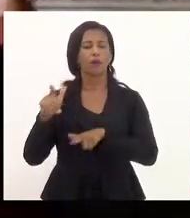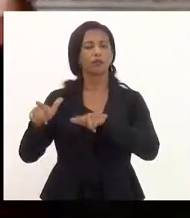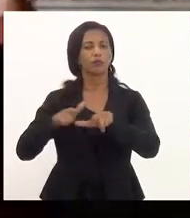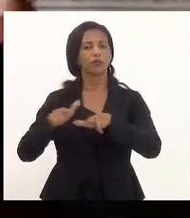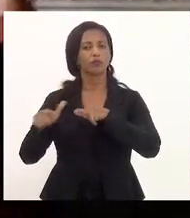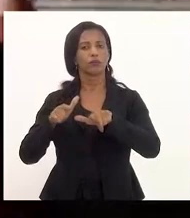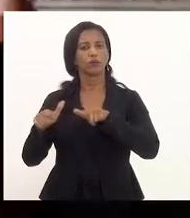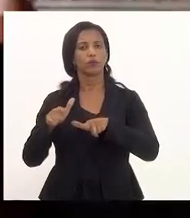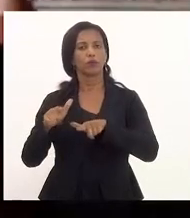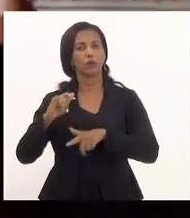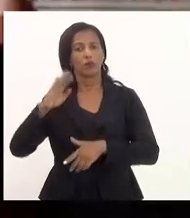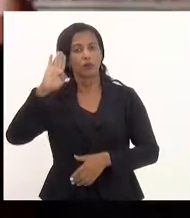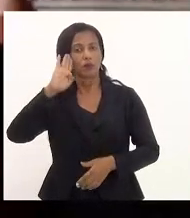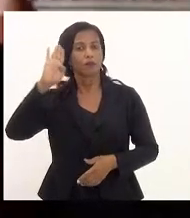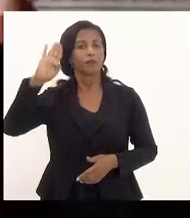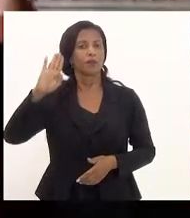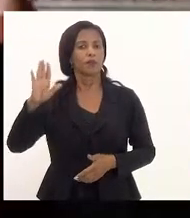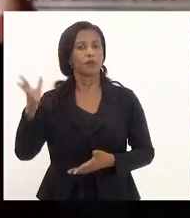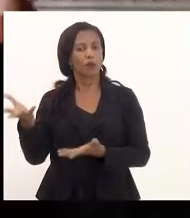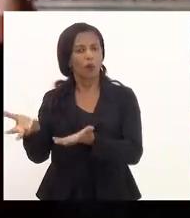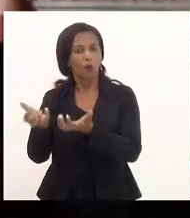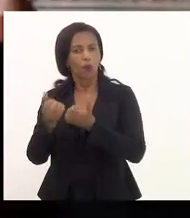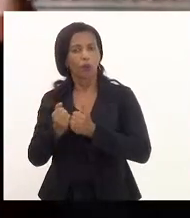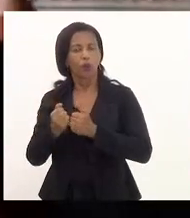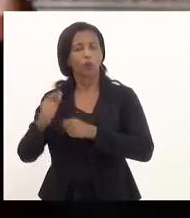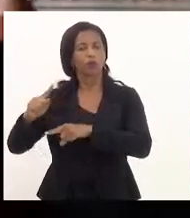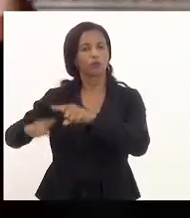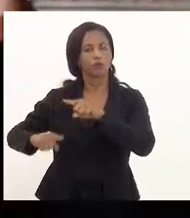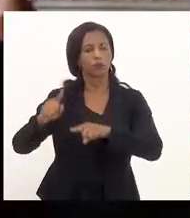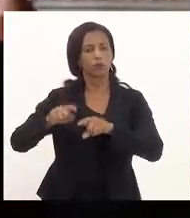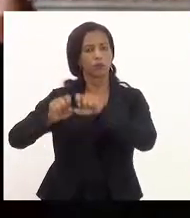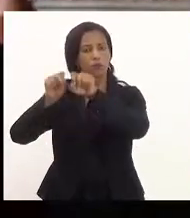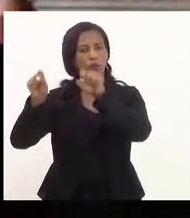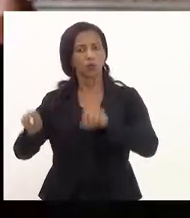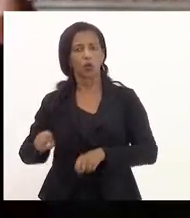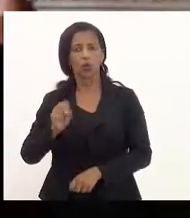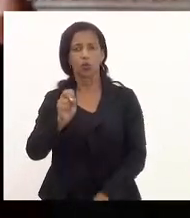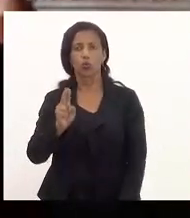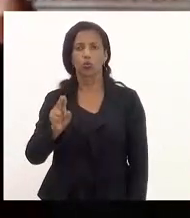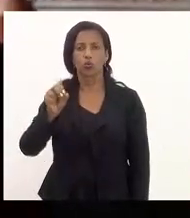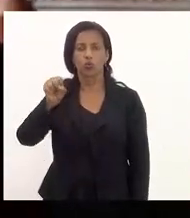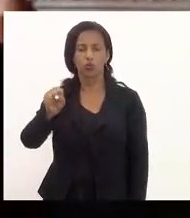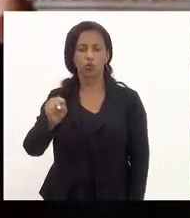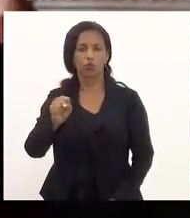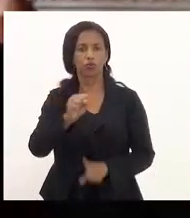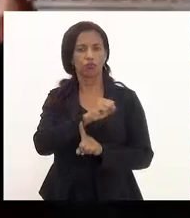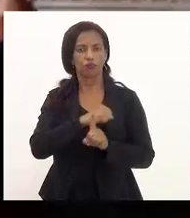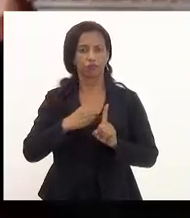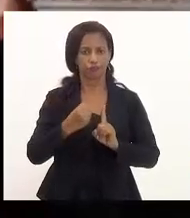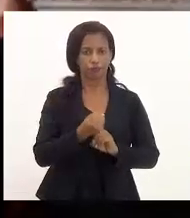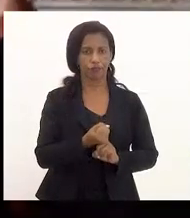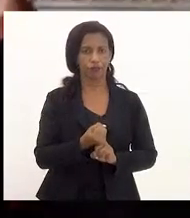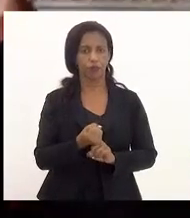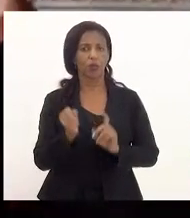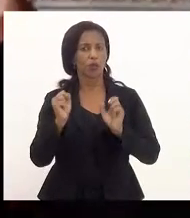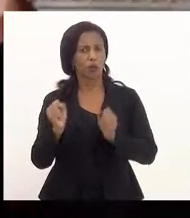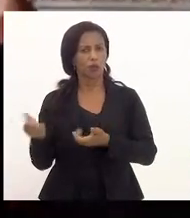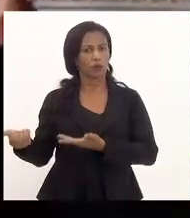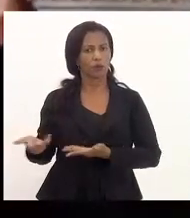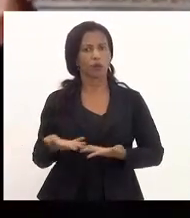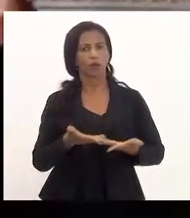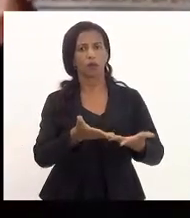serão prioritariamente acolhidos pelos equipamentos do Sistema Único da Assistência Social e poderão ser